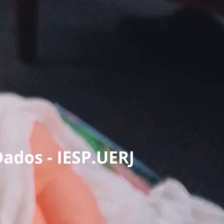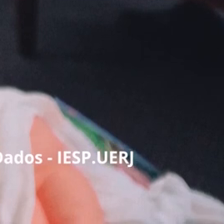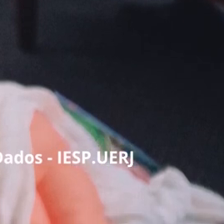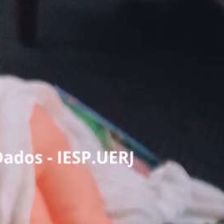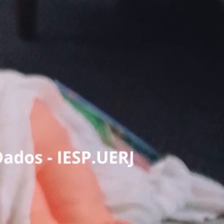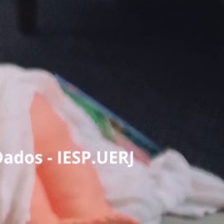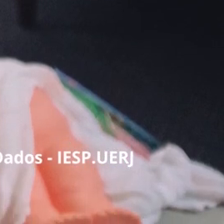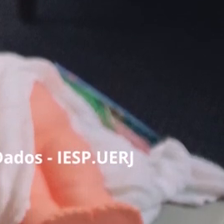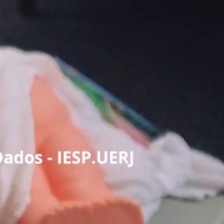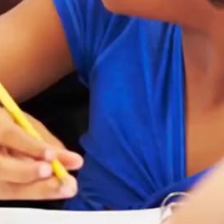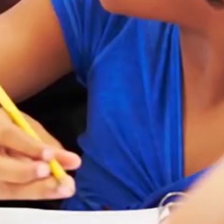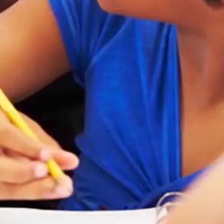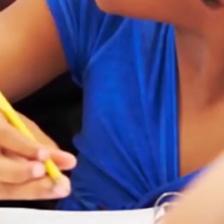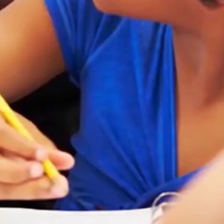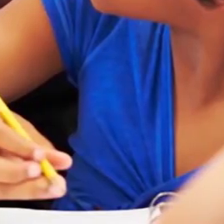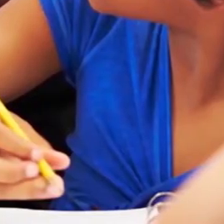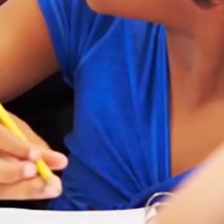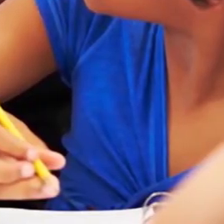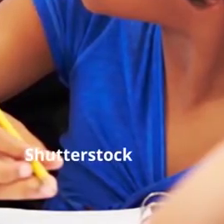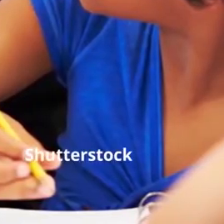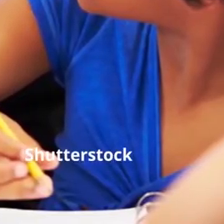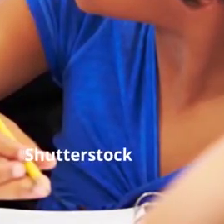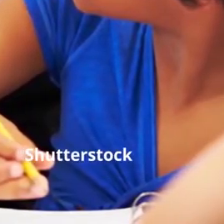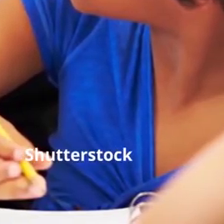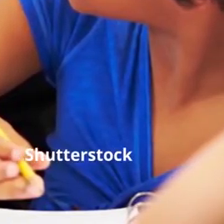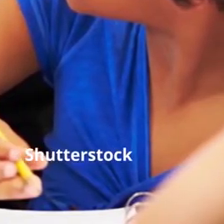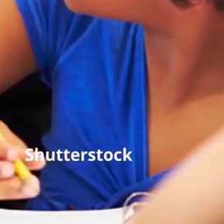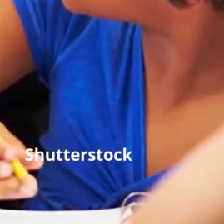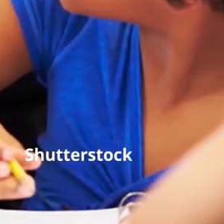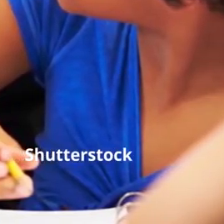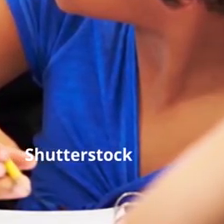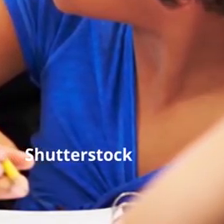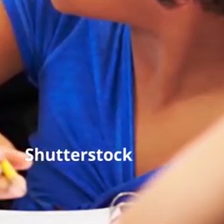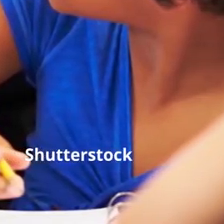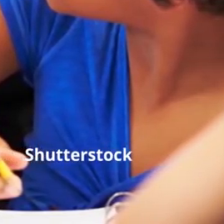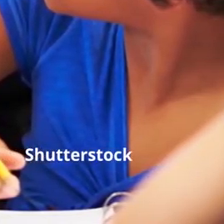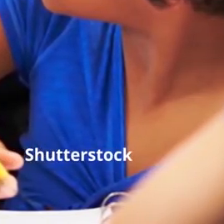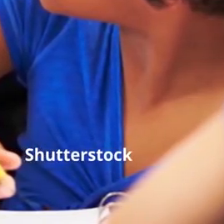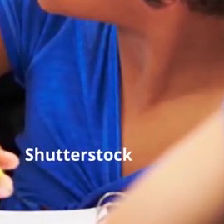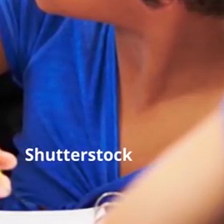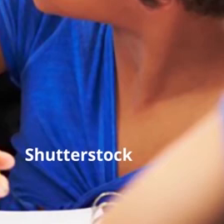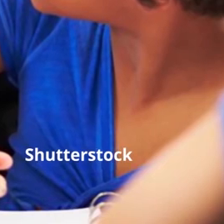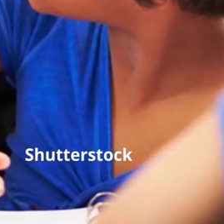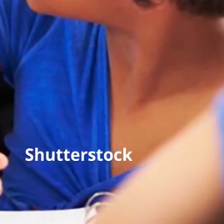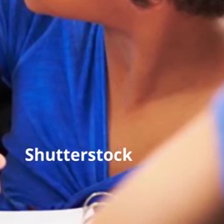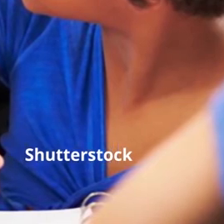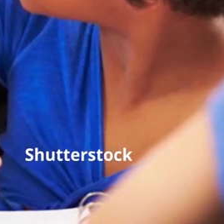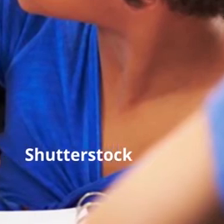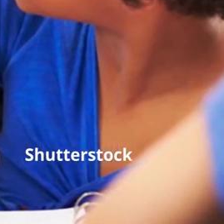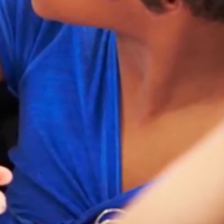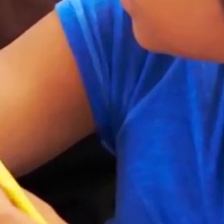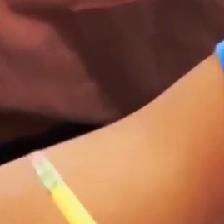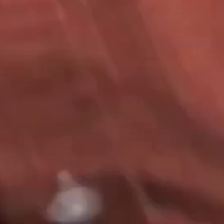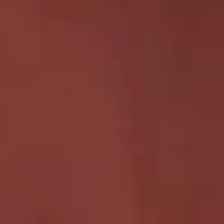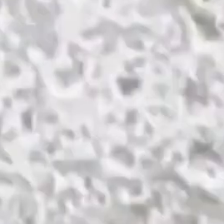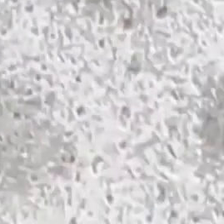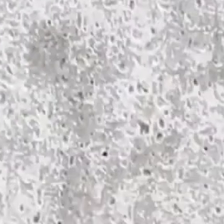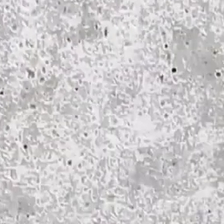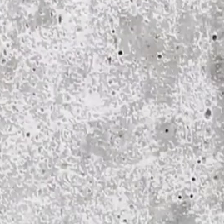ao mercado de trabalho, os percursos educacionais e a organização do Estado. Os temas serão abordados de forma